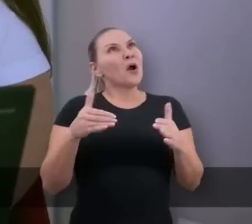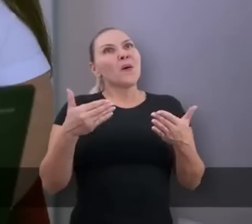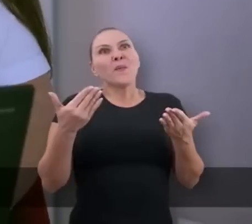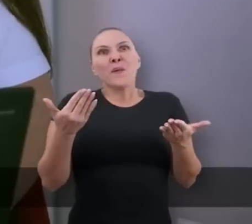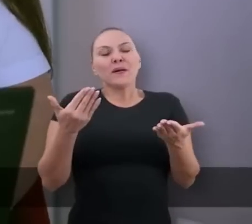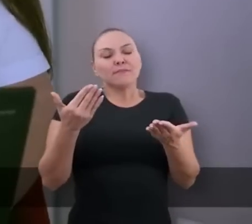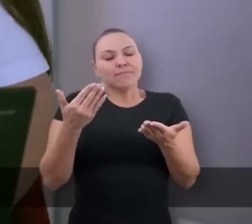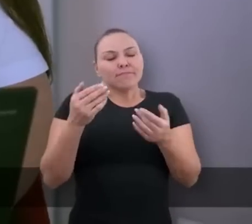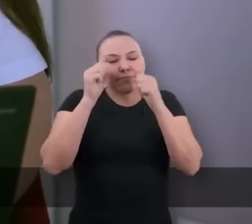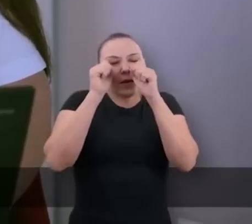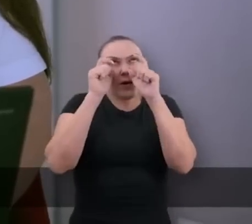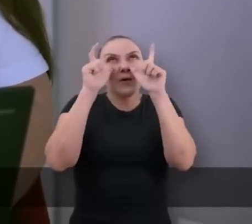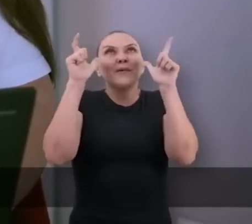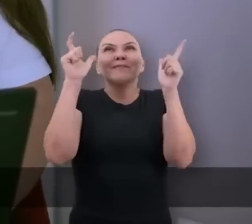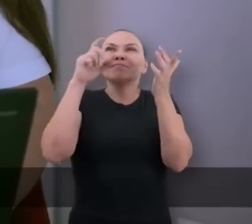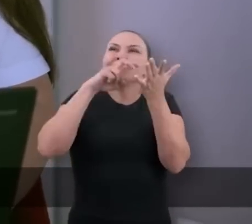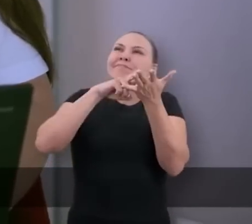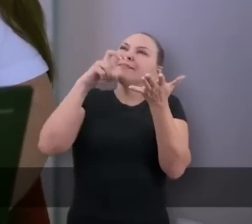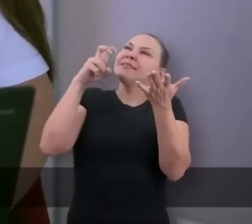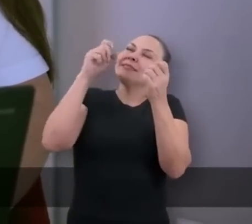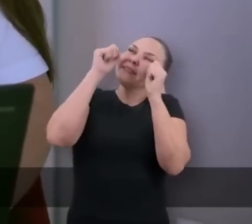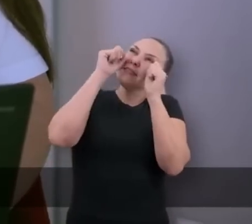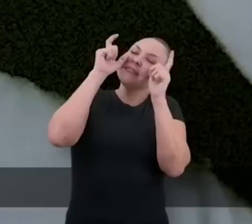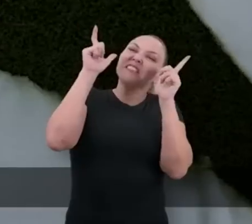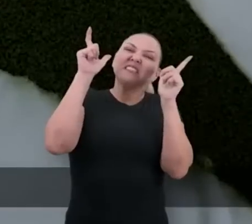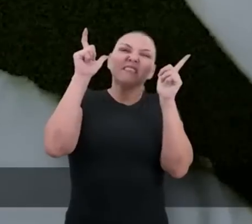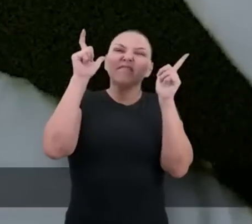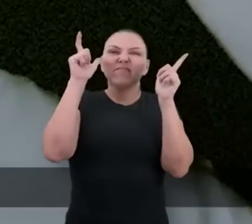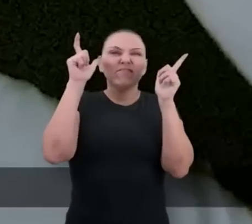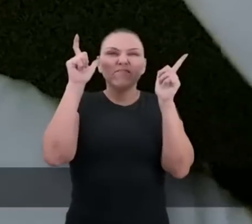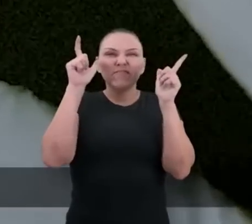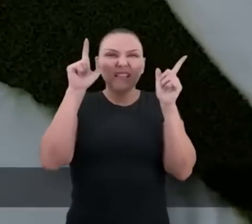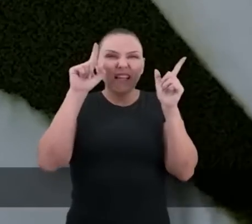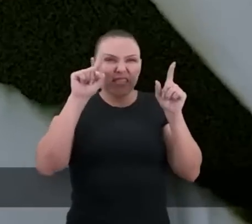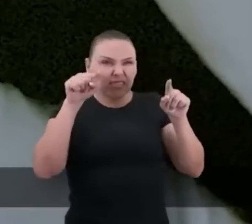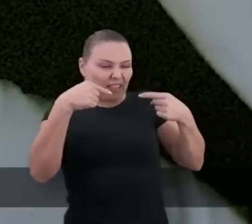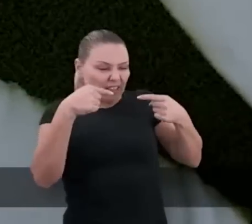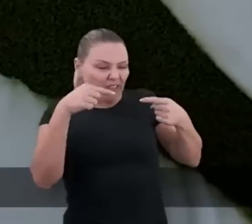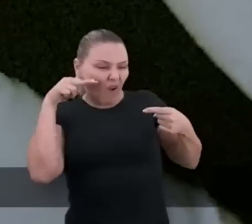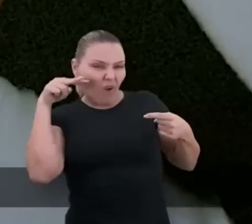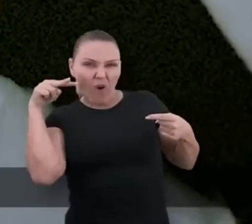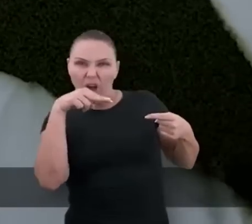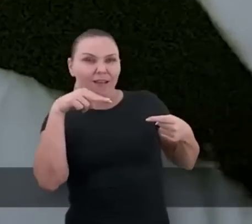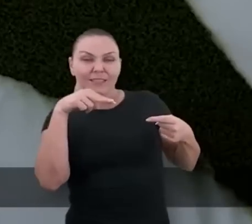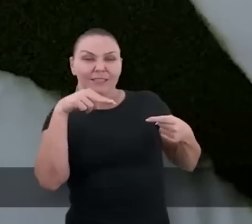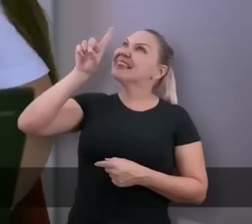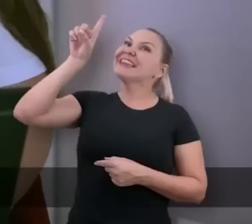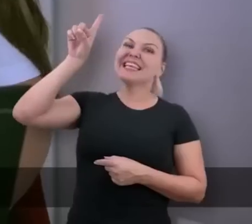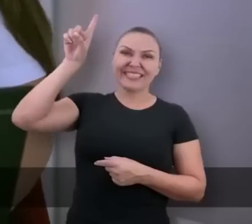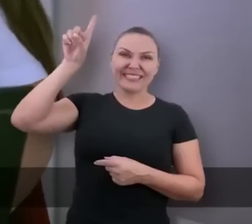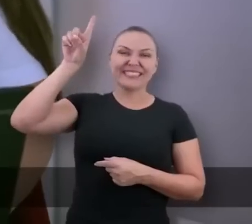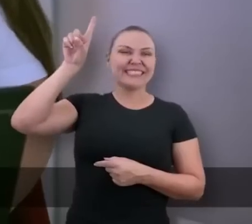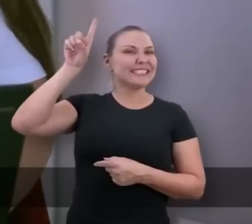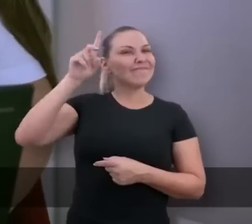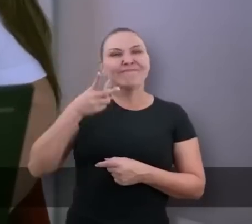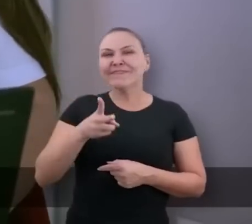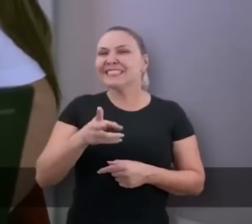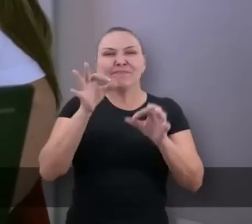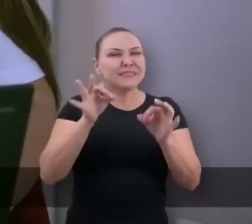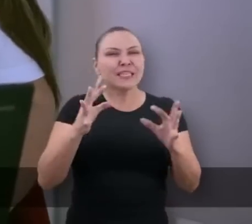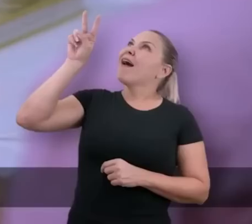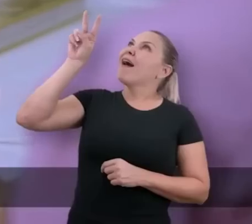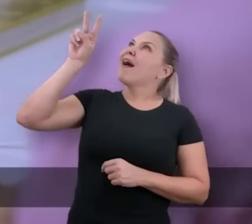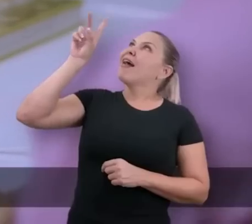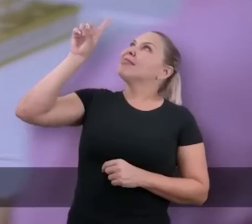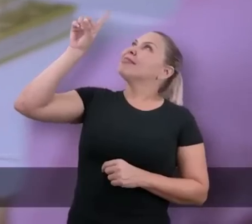Quando, né, acordarmos pela manhã? É. Não olharmos para os desafios, né? Porque vai dar sempre sem.